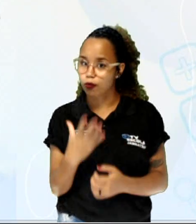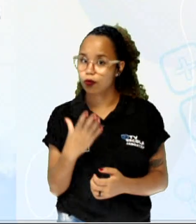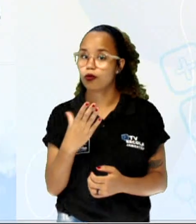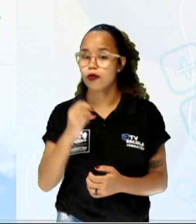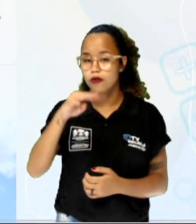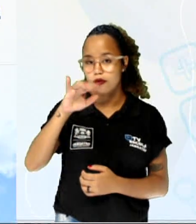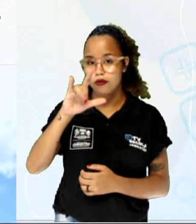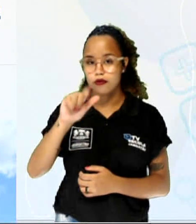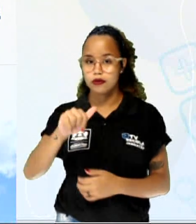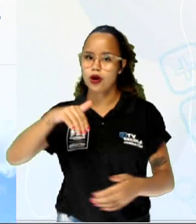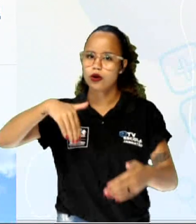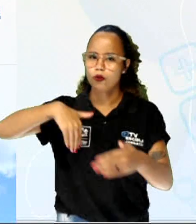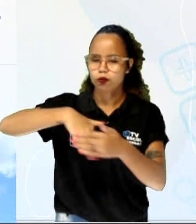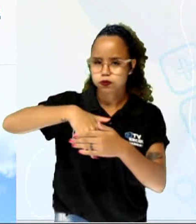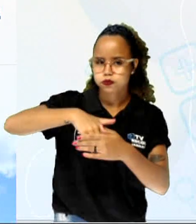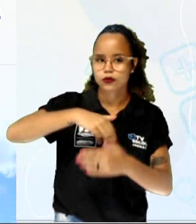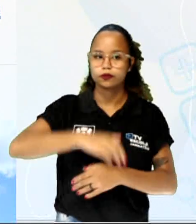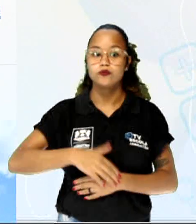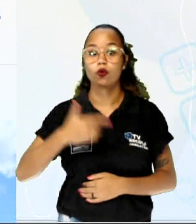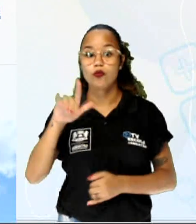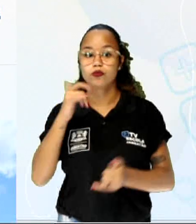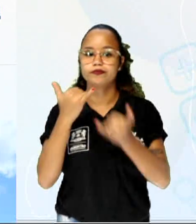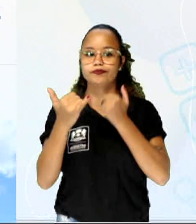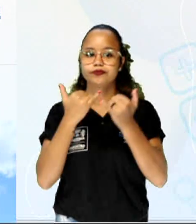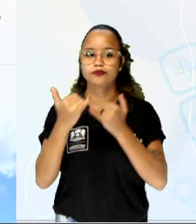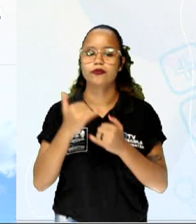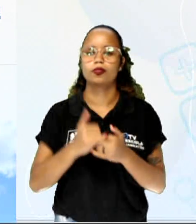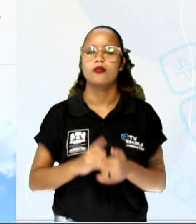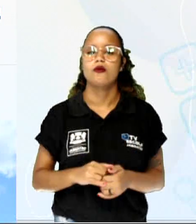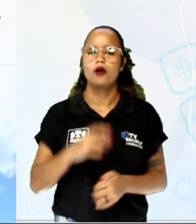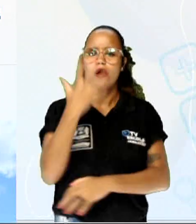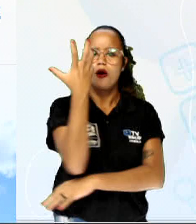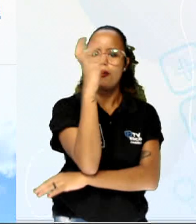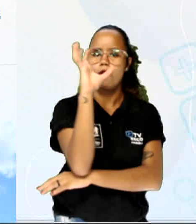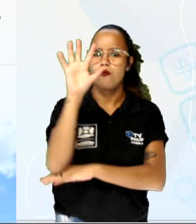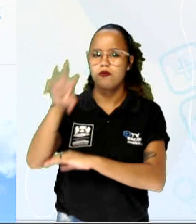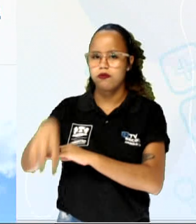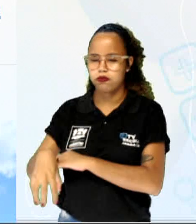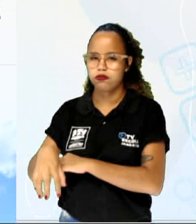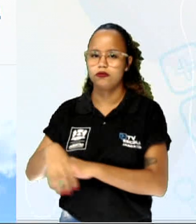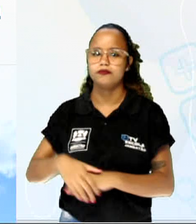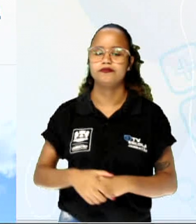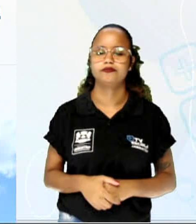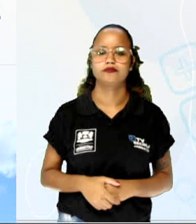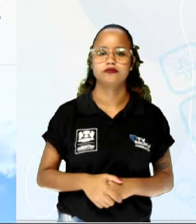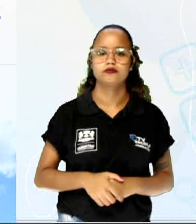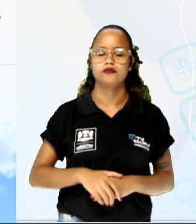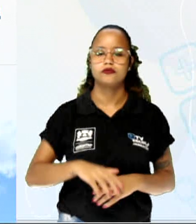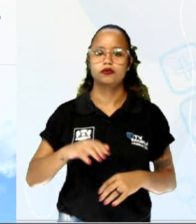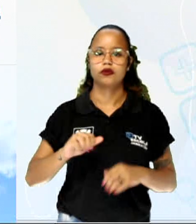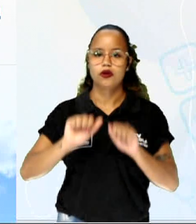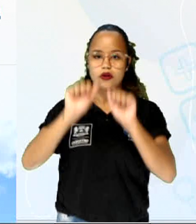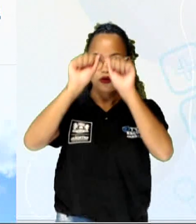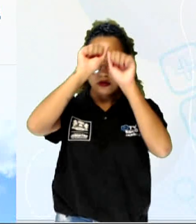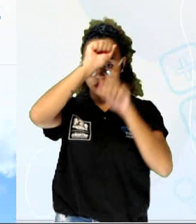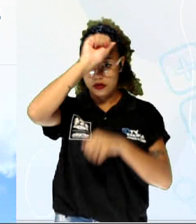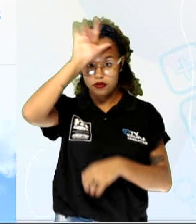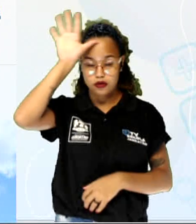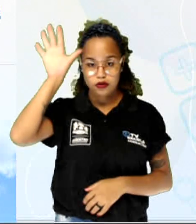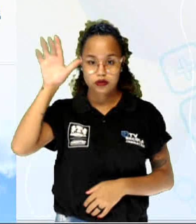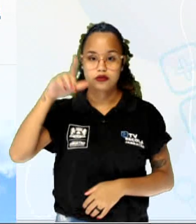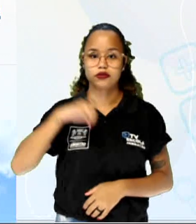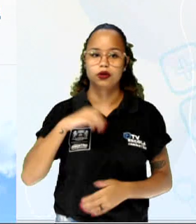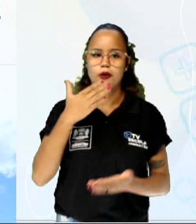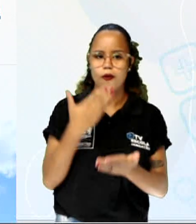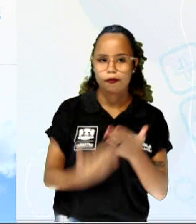como também essa outra notícia aí, desmatamento, a Amazônia Legal tem perda média de 1,5